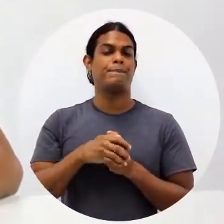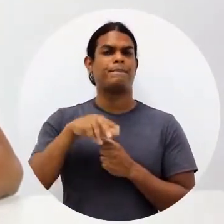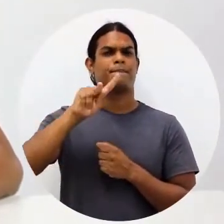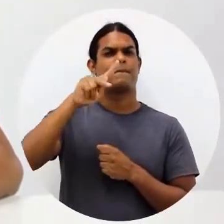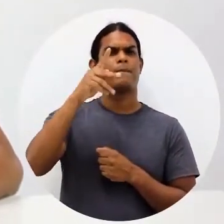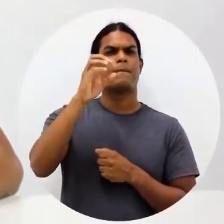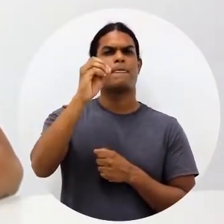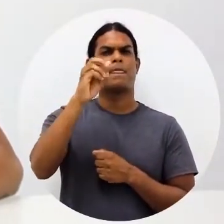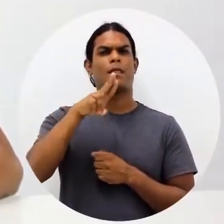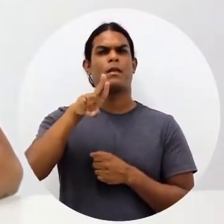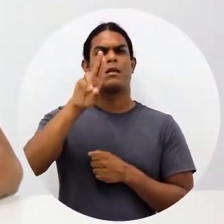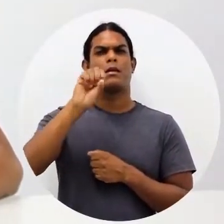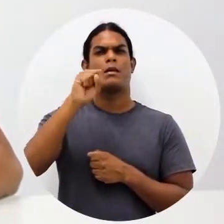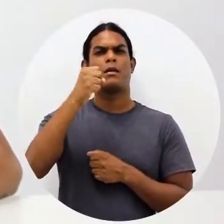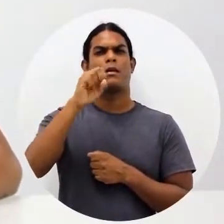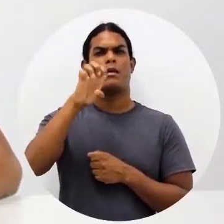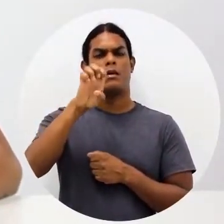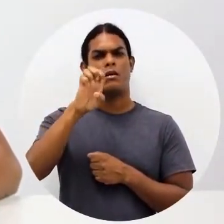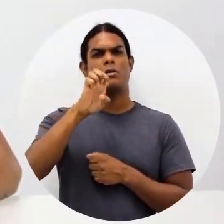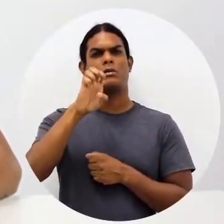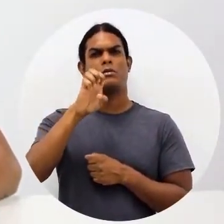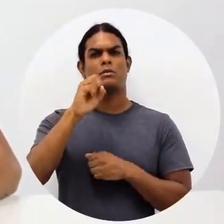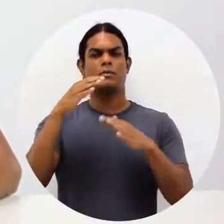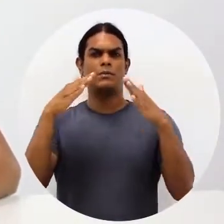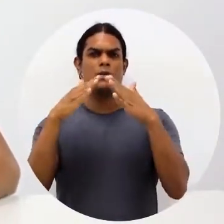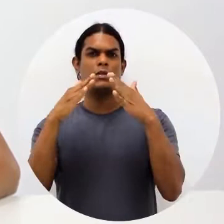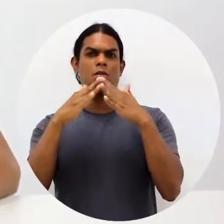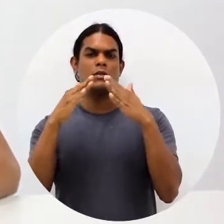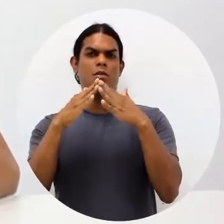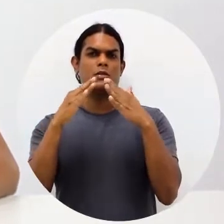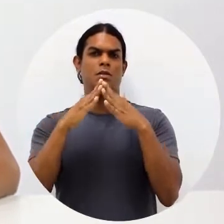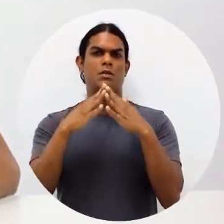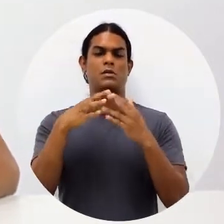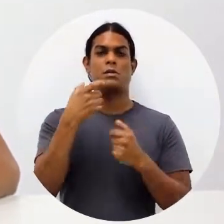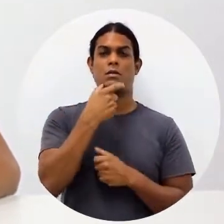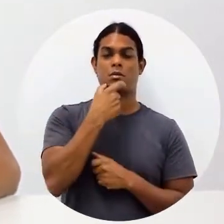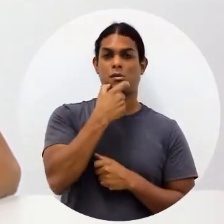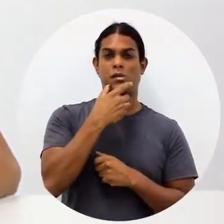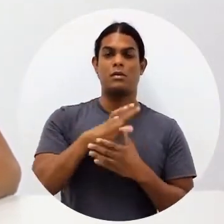House é casa. Ok.